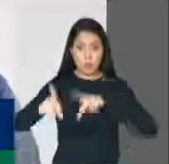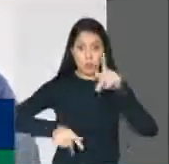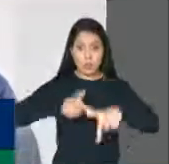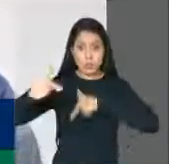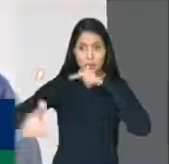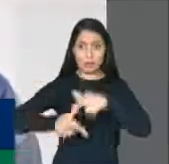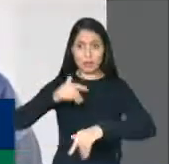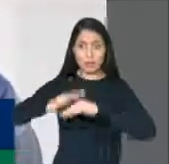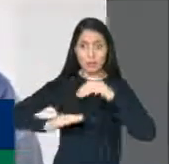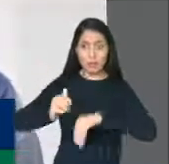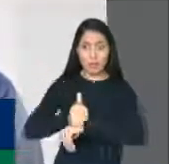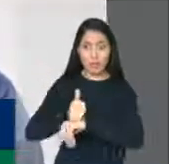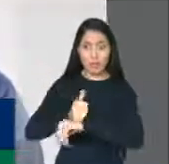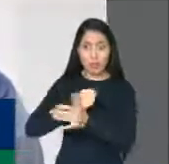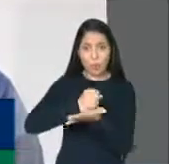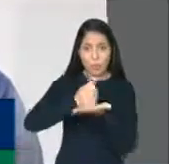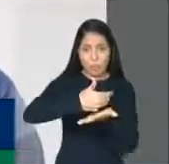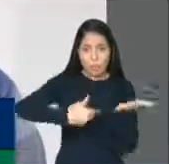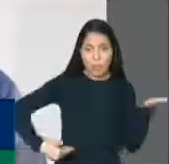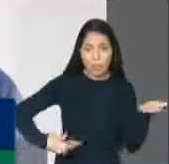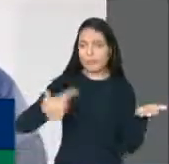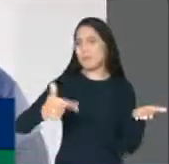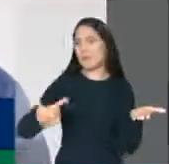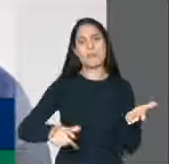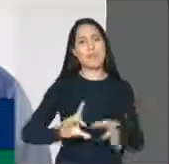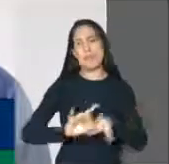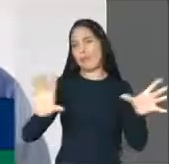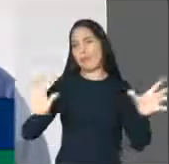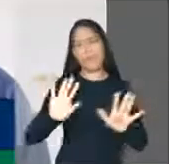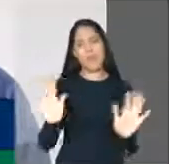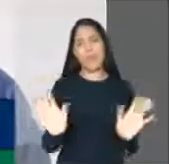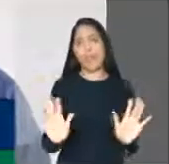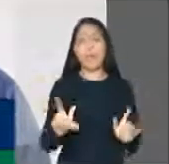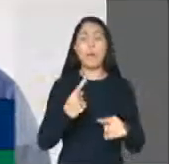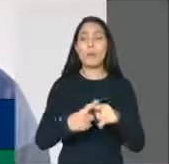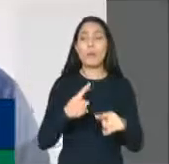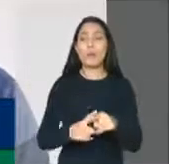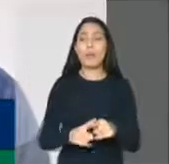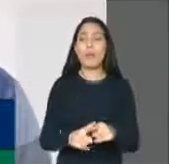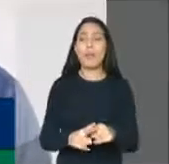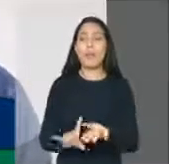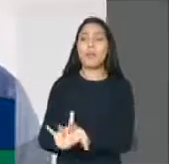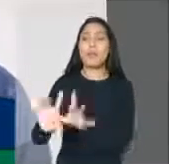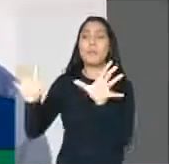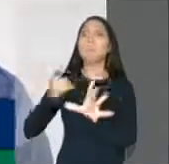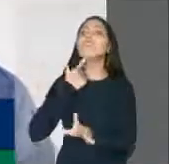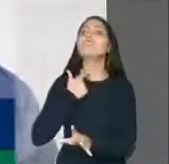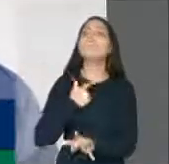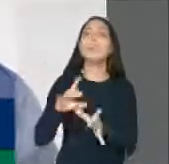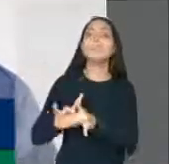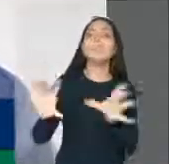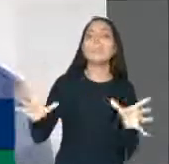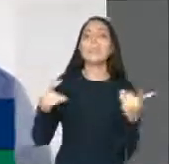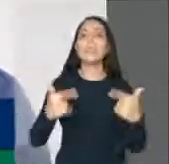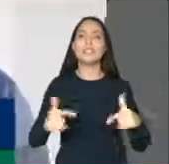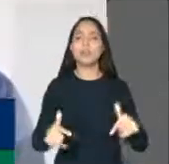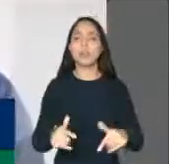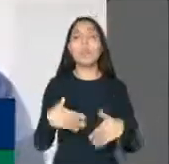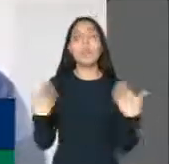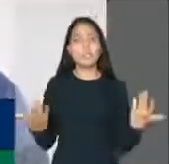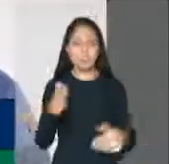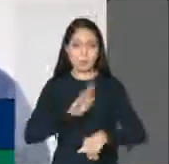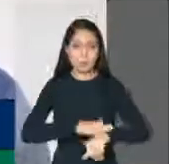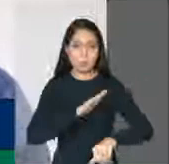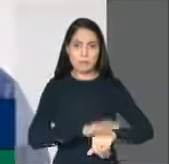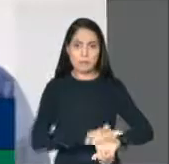liberdade de contratação, porque ele é uma parte frágil, ele não tem autonomia de vontade. Portanto, não cabe essa medida nesse